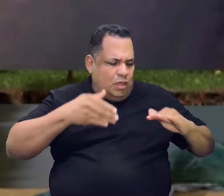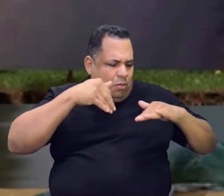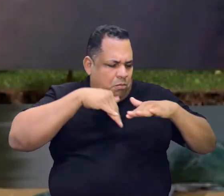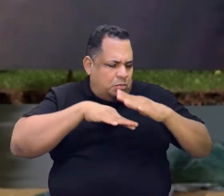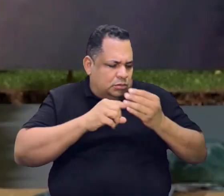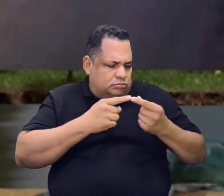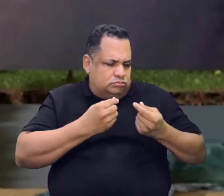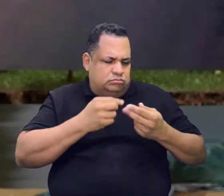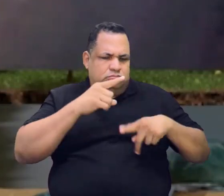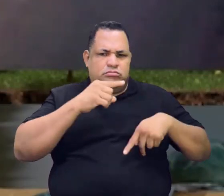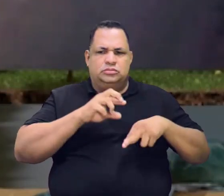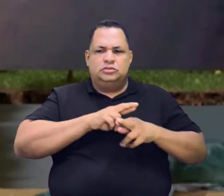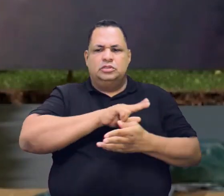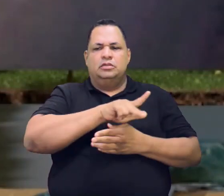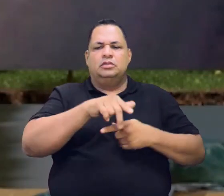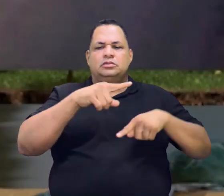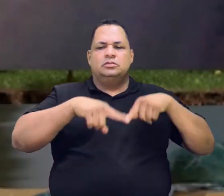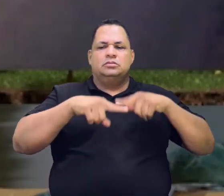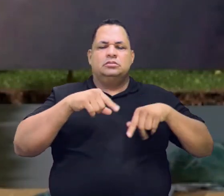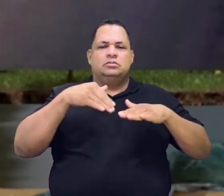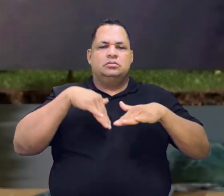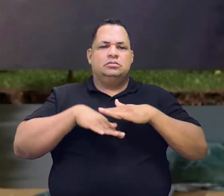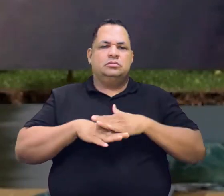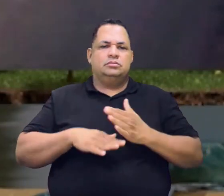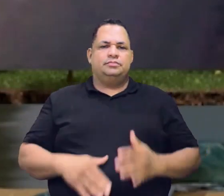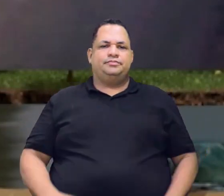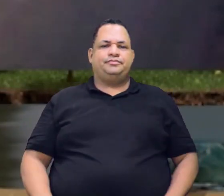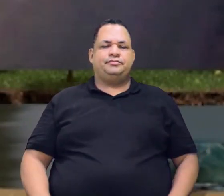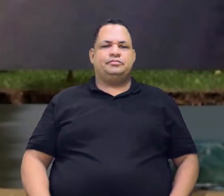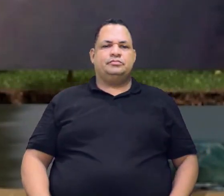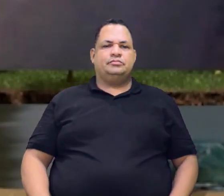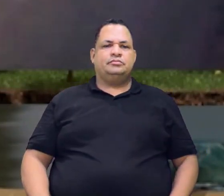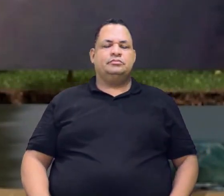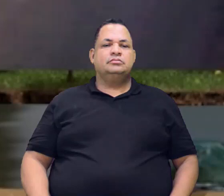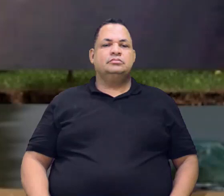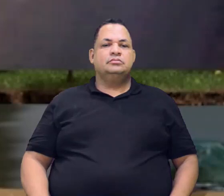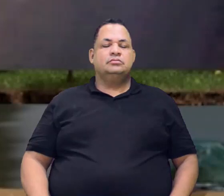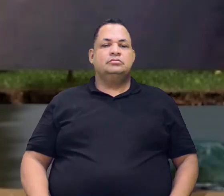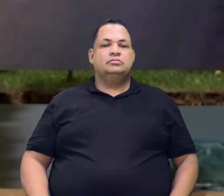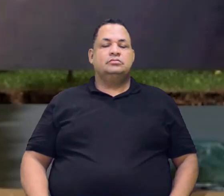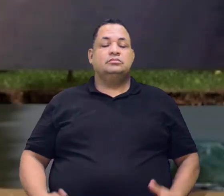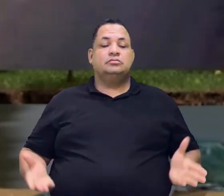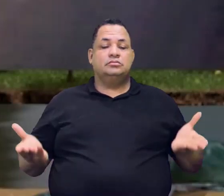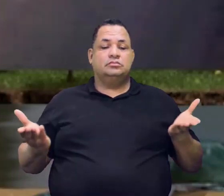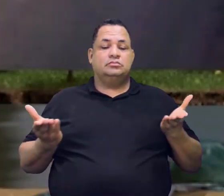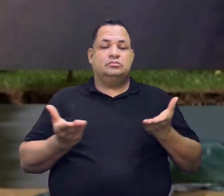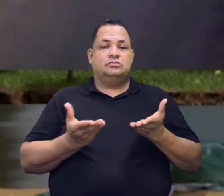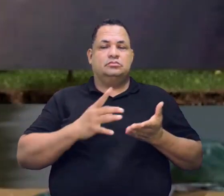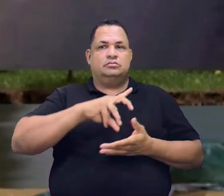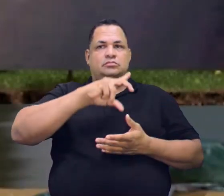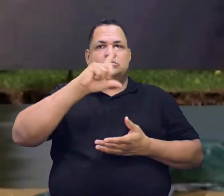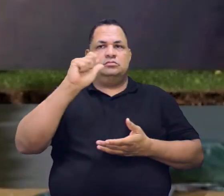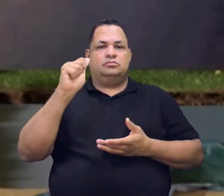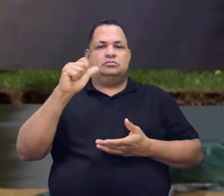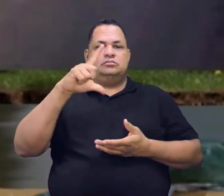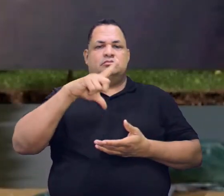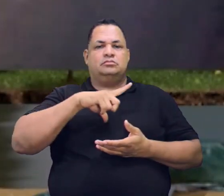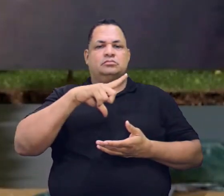Ó, atualmente, nesse exato momento que eu estou explicando essa aula pra vocês, no dia de hoje, nós temos aí